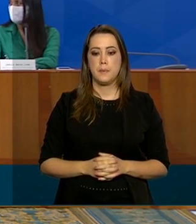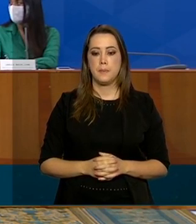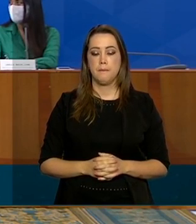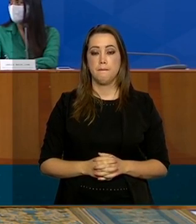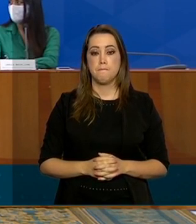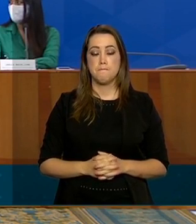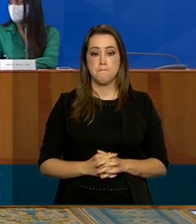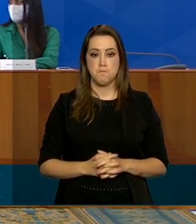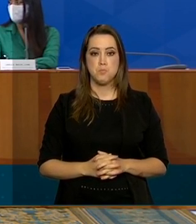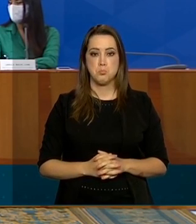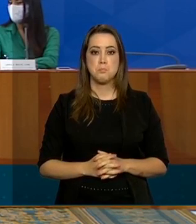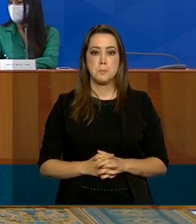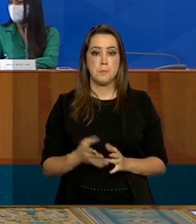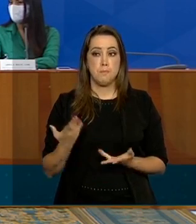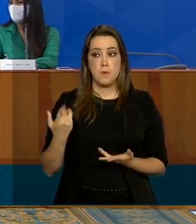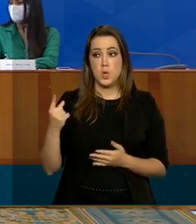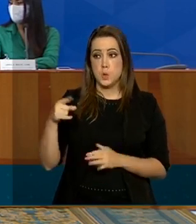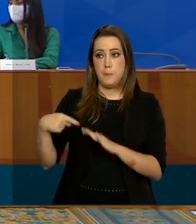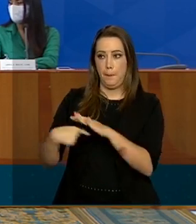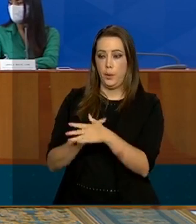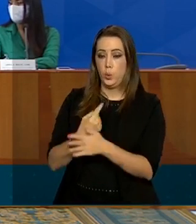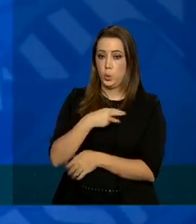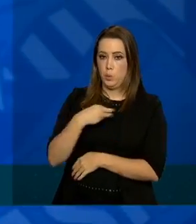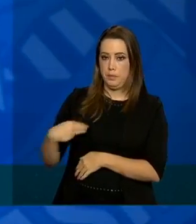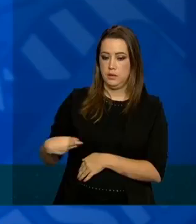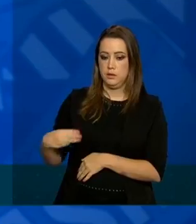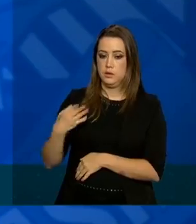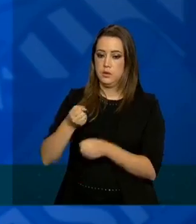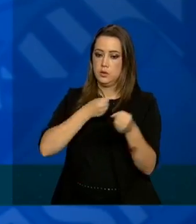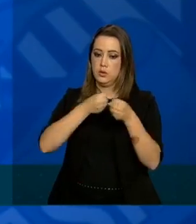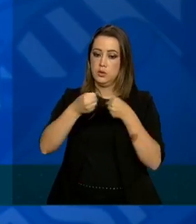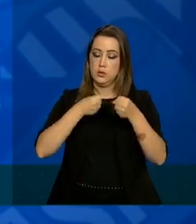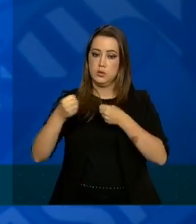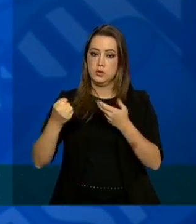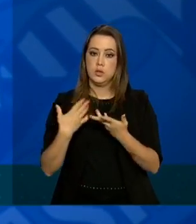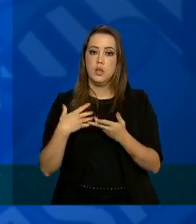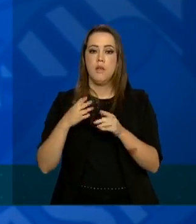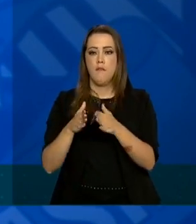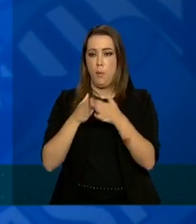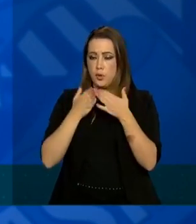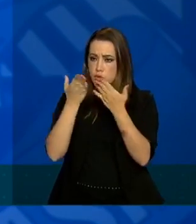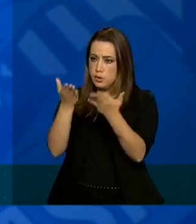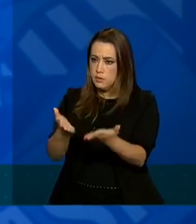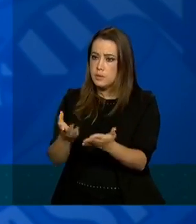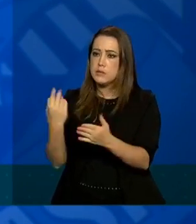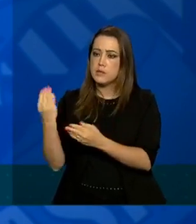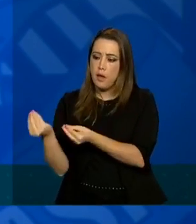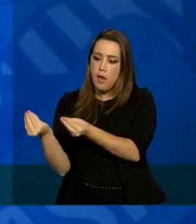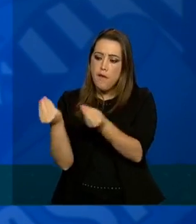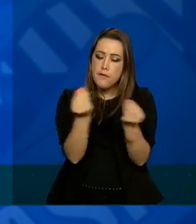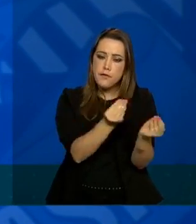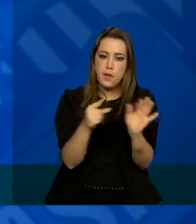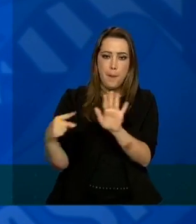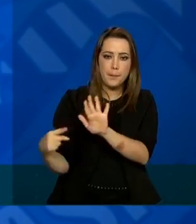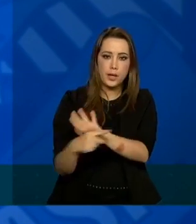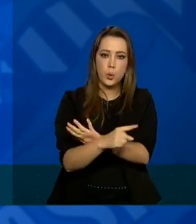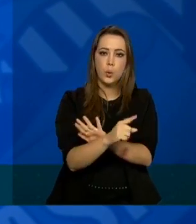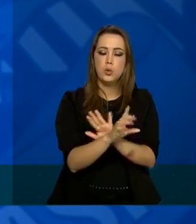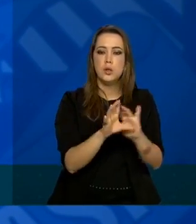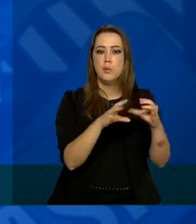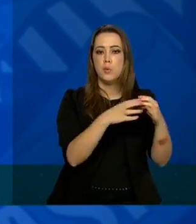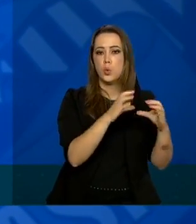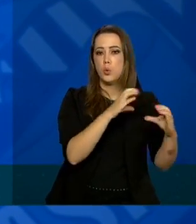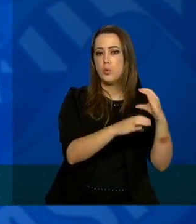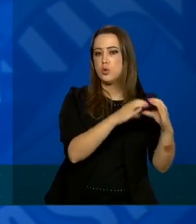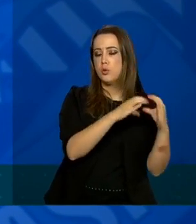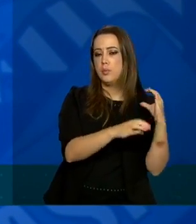sobre a questão do ministro não é isso nas coletias aí eu vou sugerir que encaminhe para a assessoria de comunicação social a